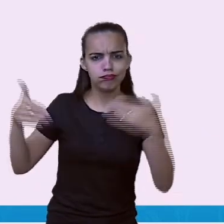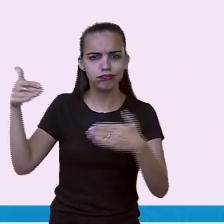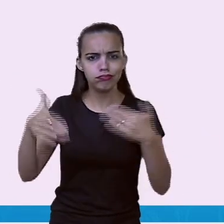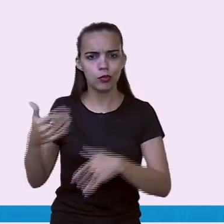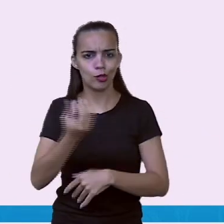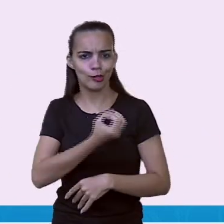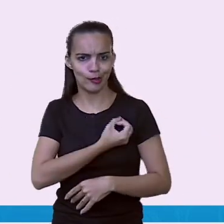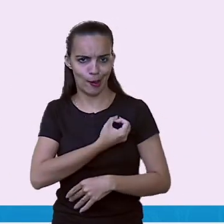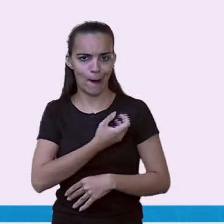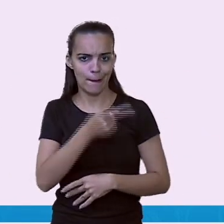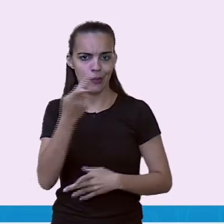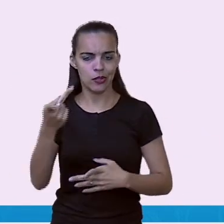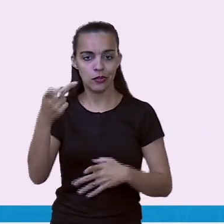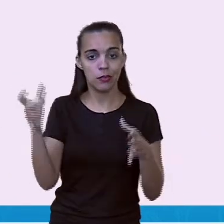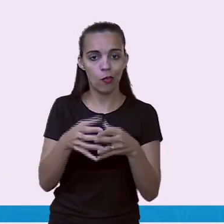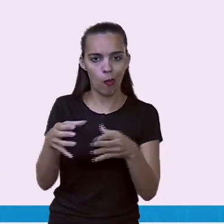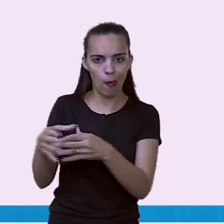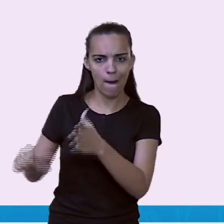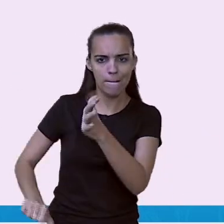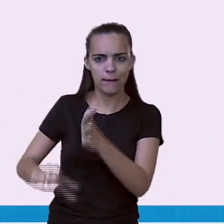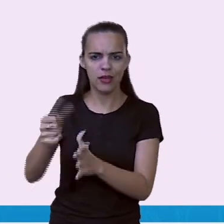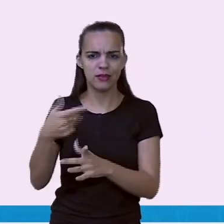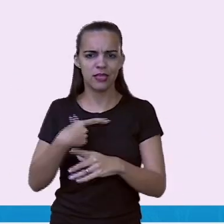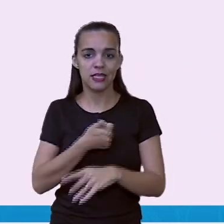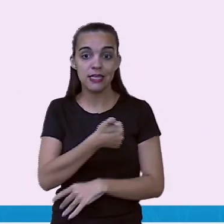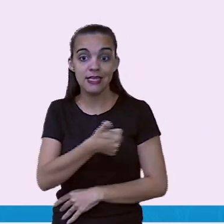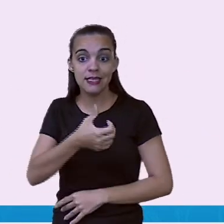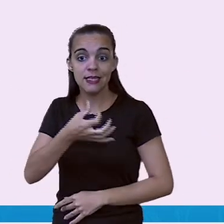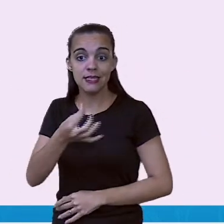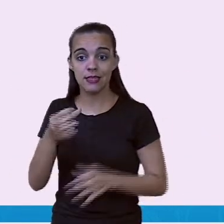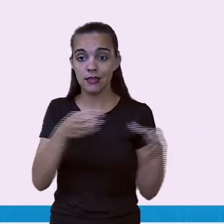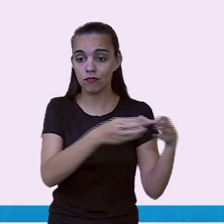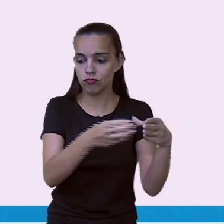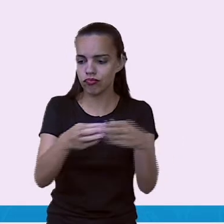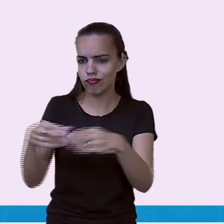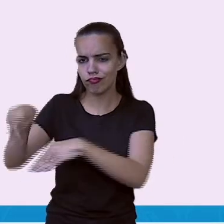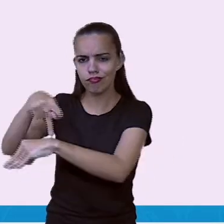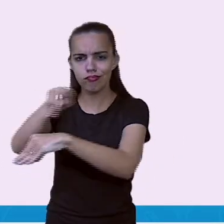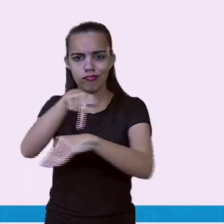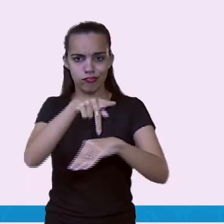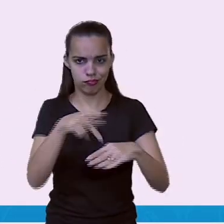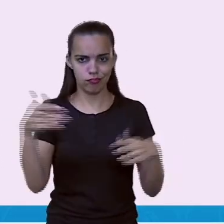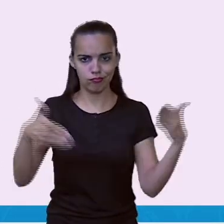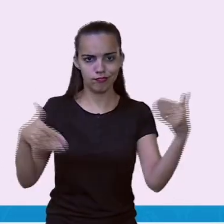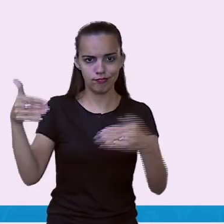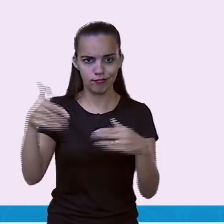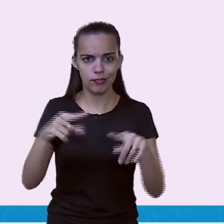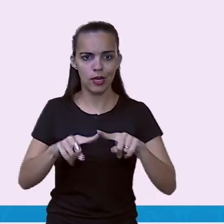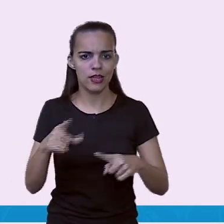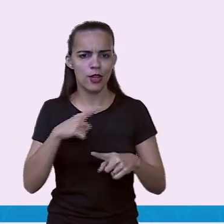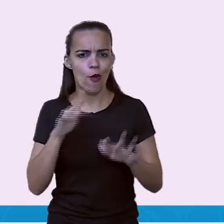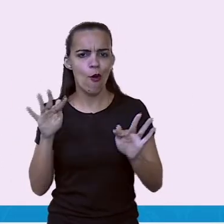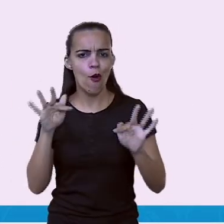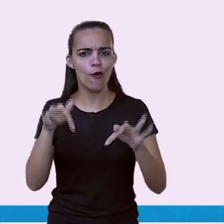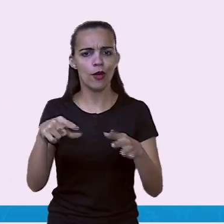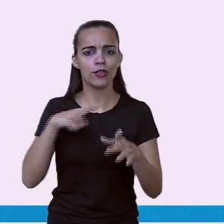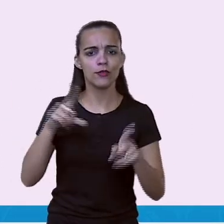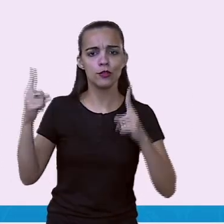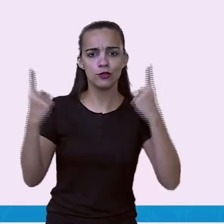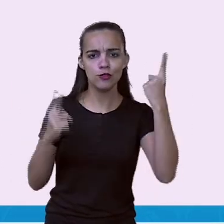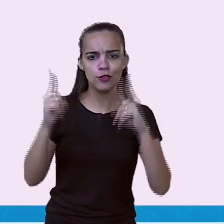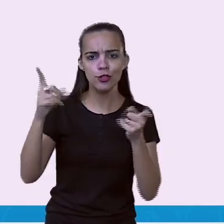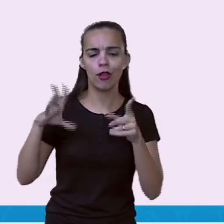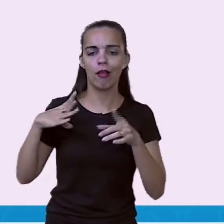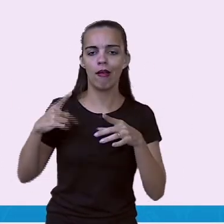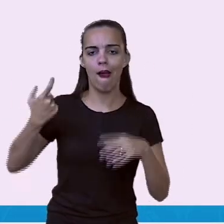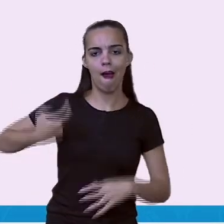repetiu a grande final entre Chile e Argentina. E com o mesmo resultado, terminaram